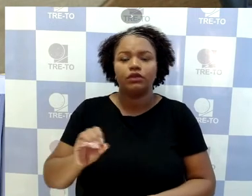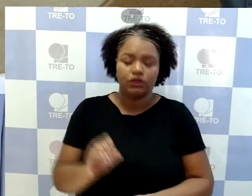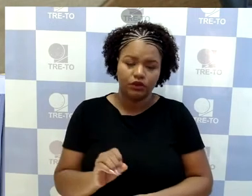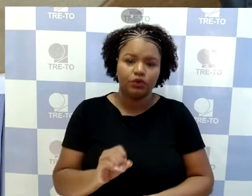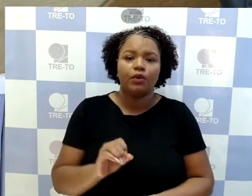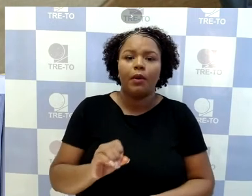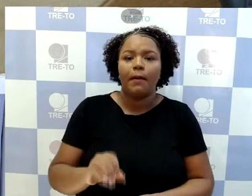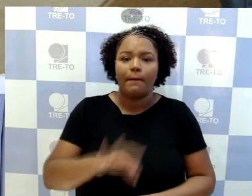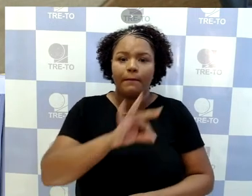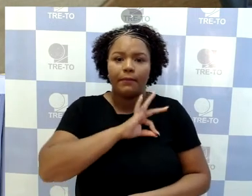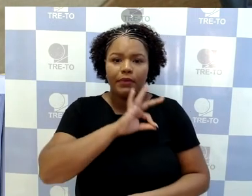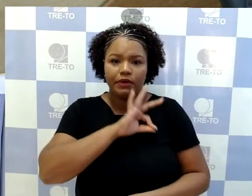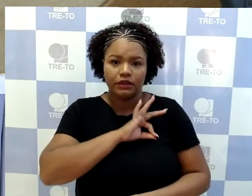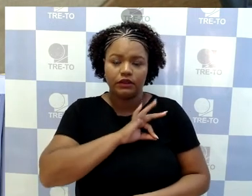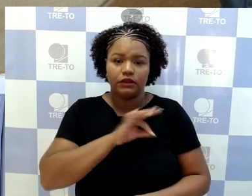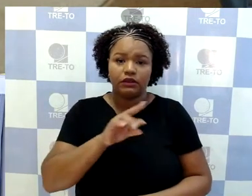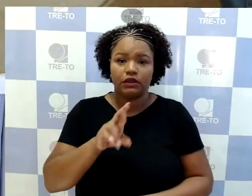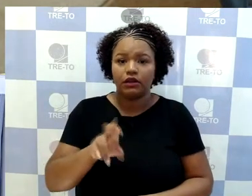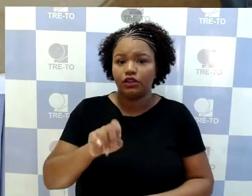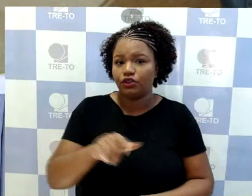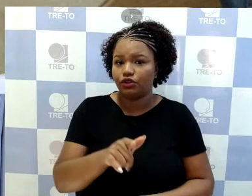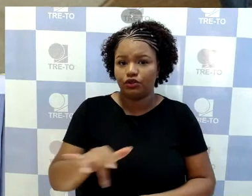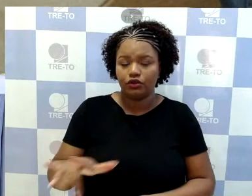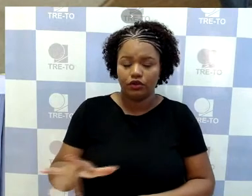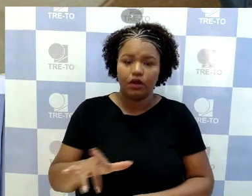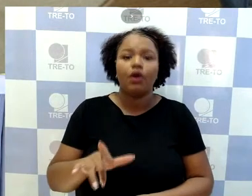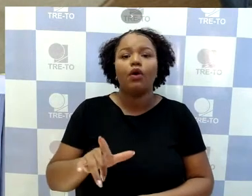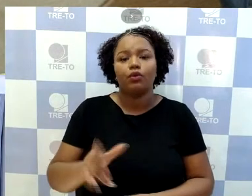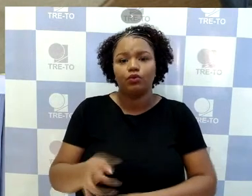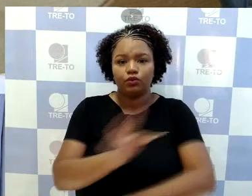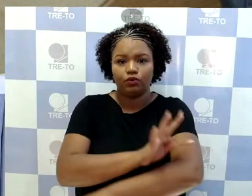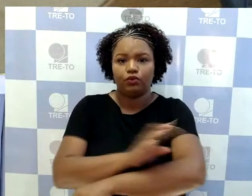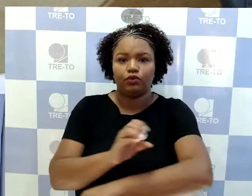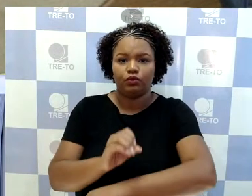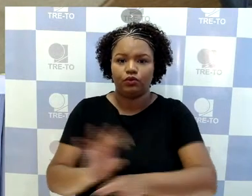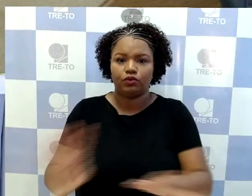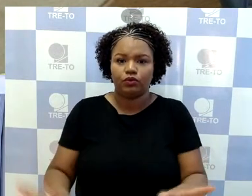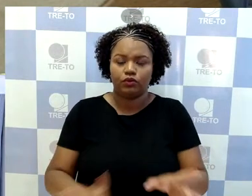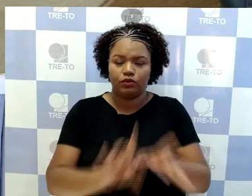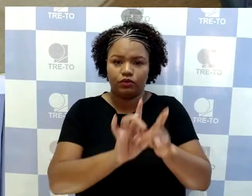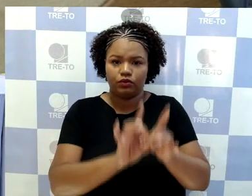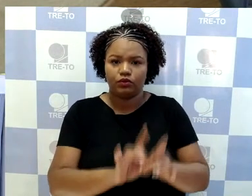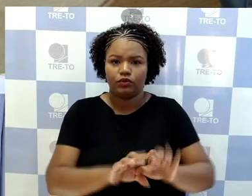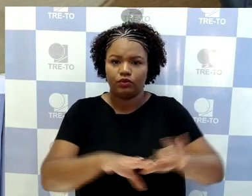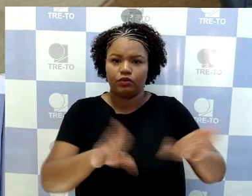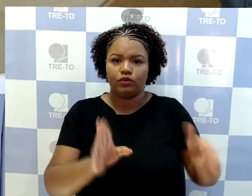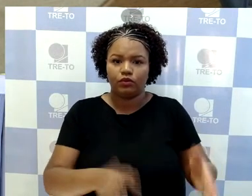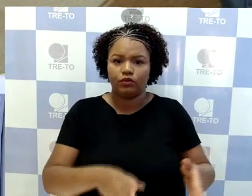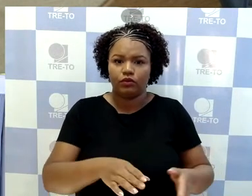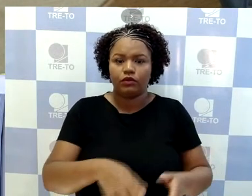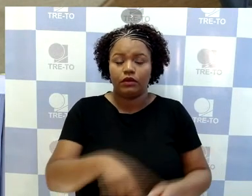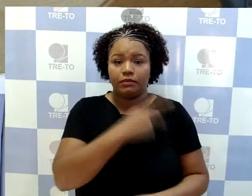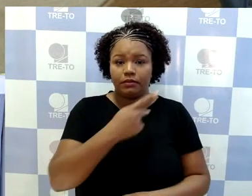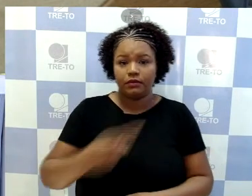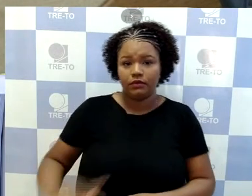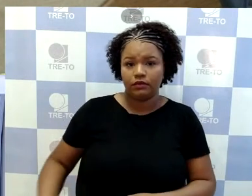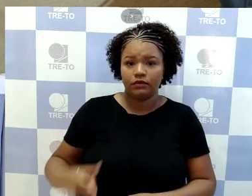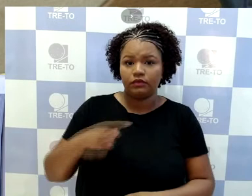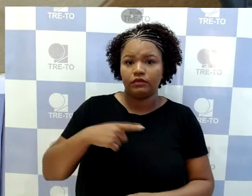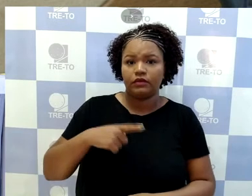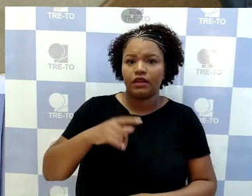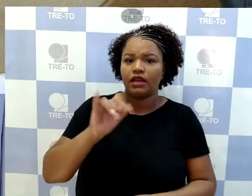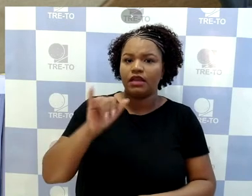POUJUDE, vinculada ao gabinete da presidência, integrada por inspetoras, inspetores